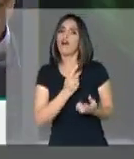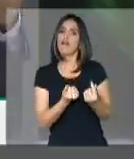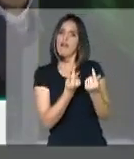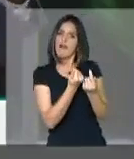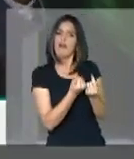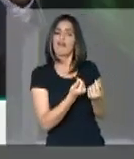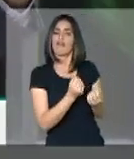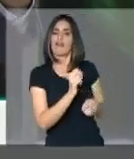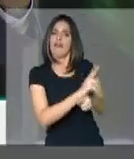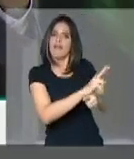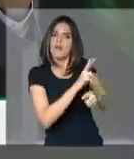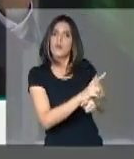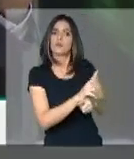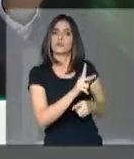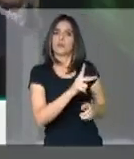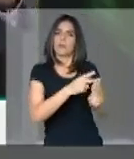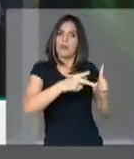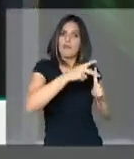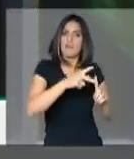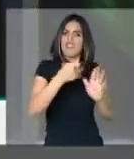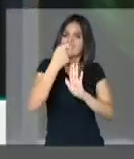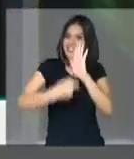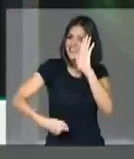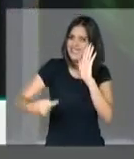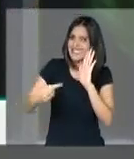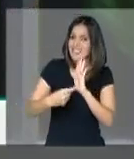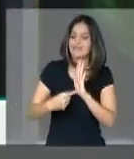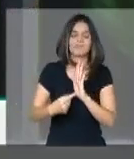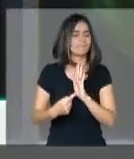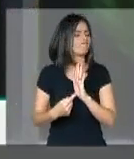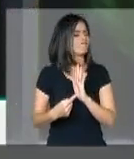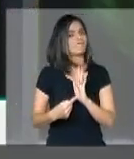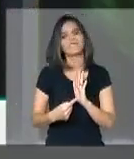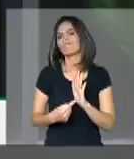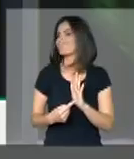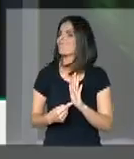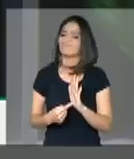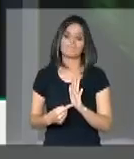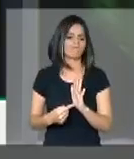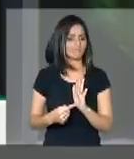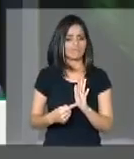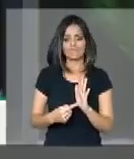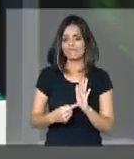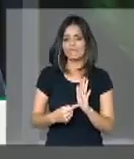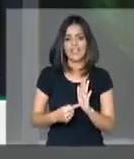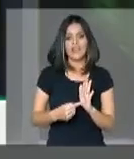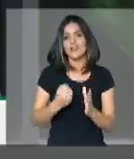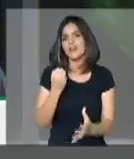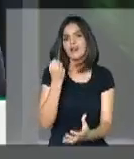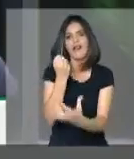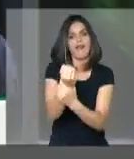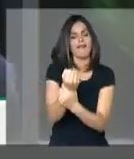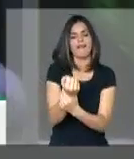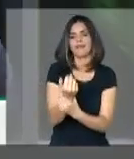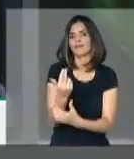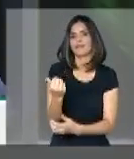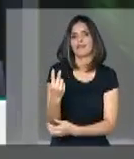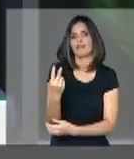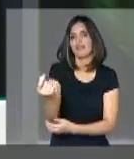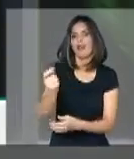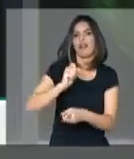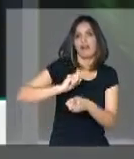Este texto da reforma, presidente, ele sequer, ele sequer, presidente, garante a manutenção das